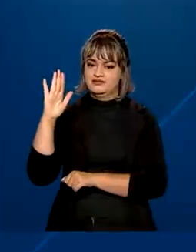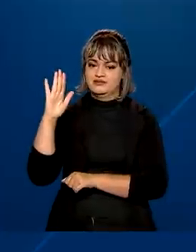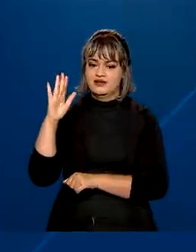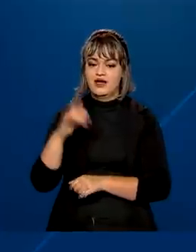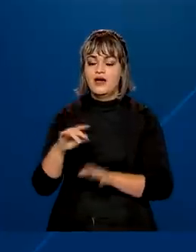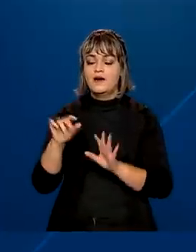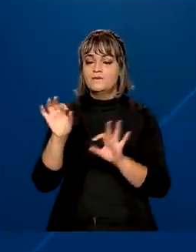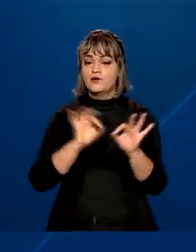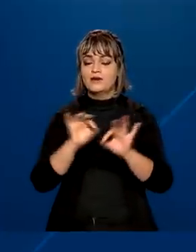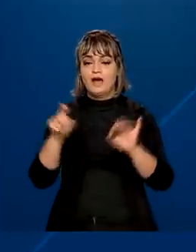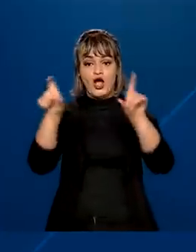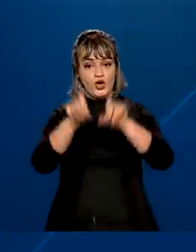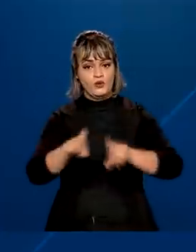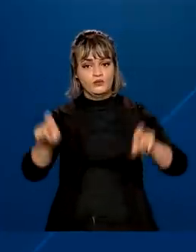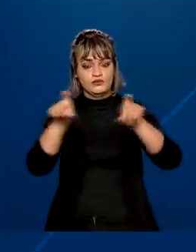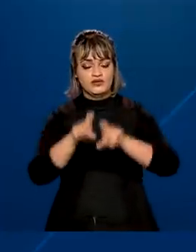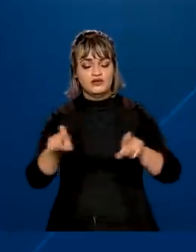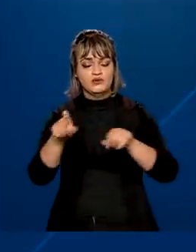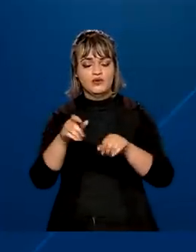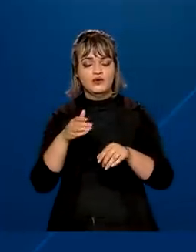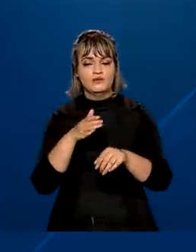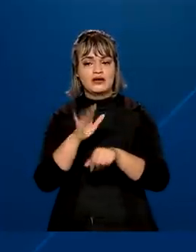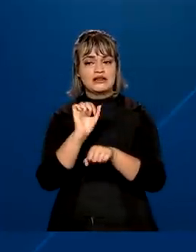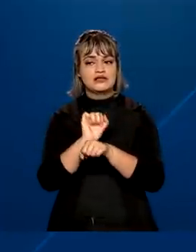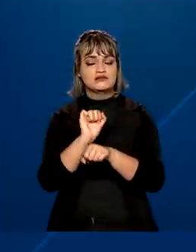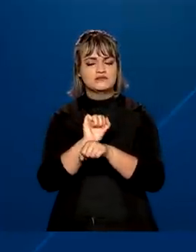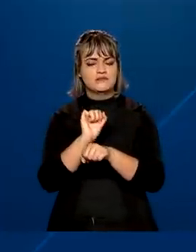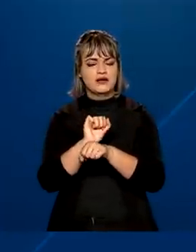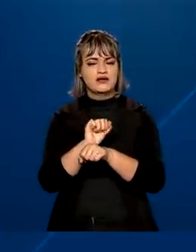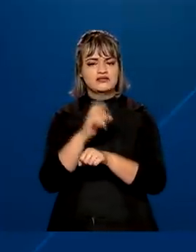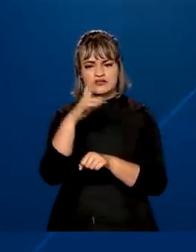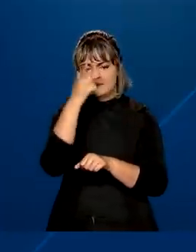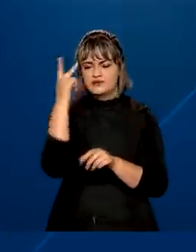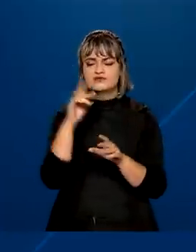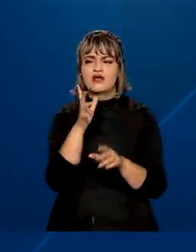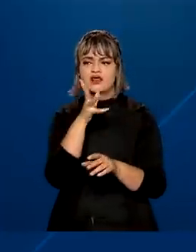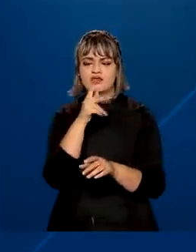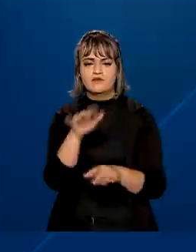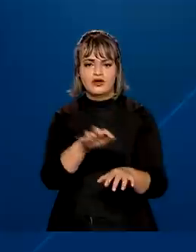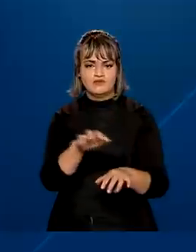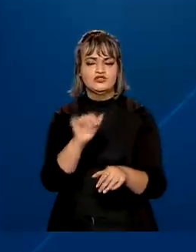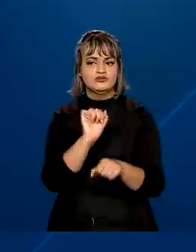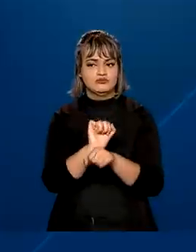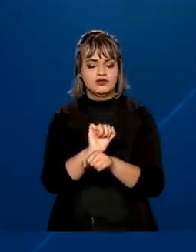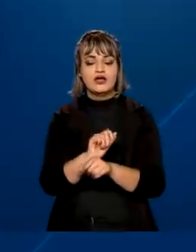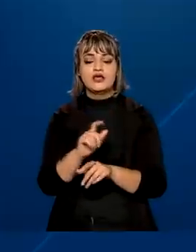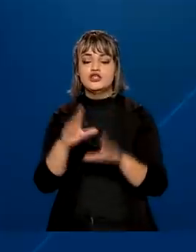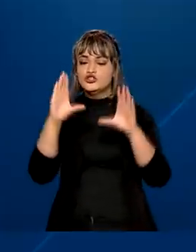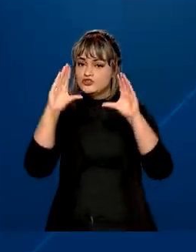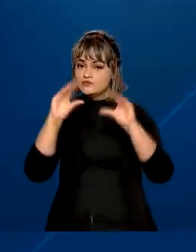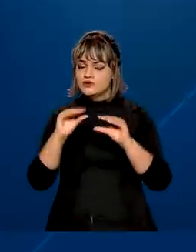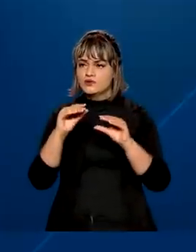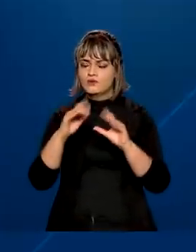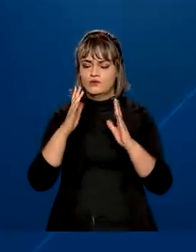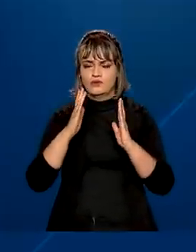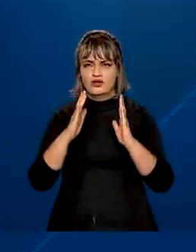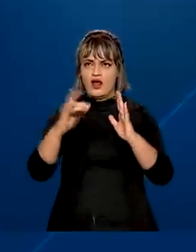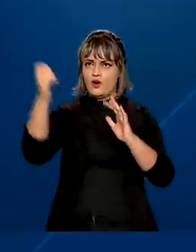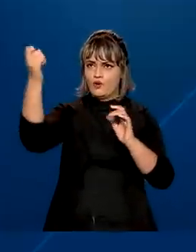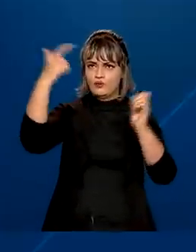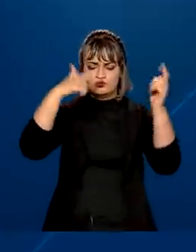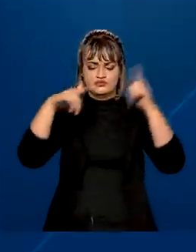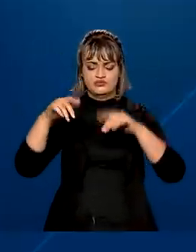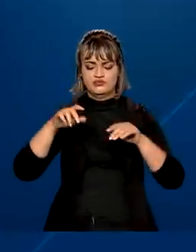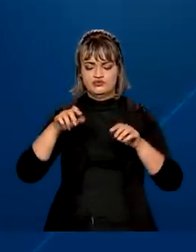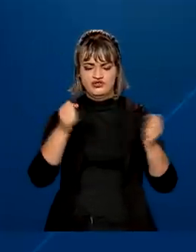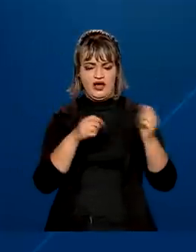programar os computadores para entrarem em modo de espera quando o usuário se afastar, reduzir a iluminação de corredores e garagens